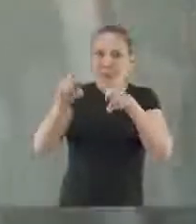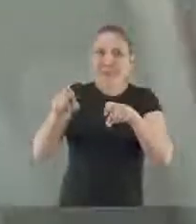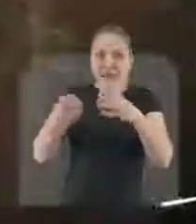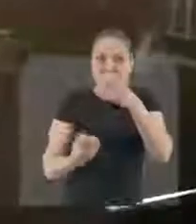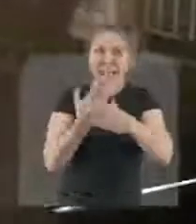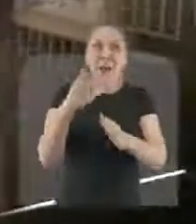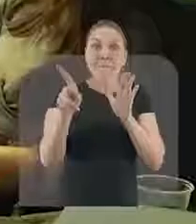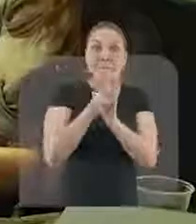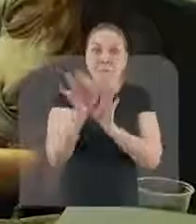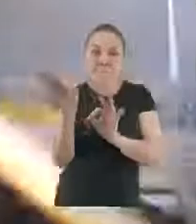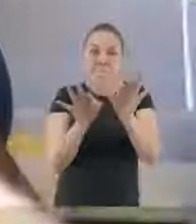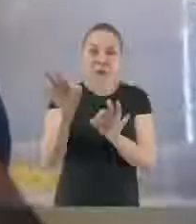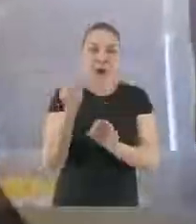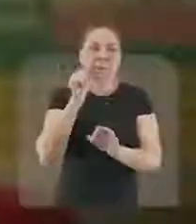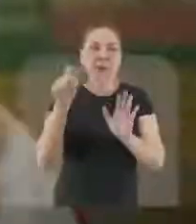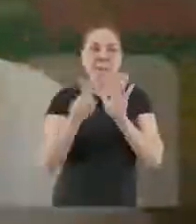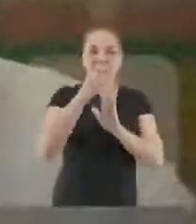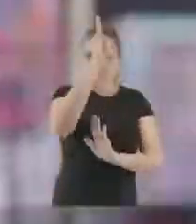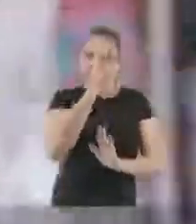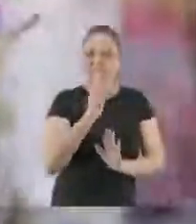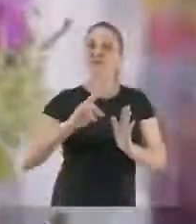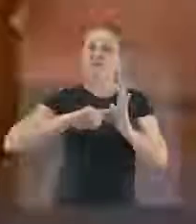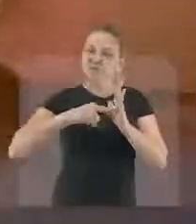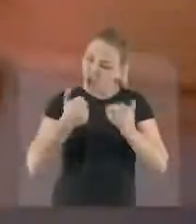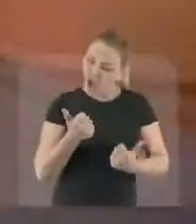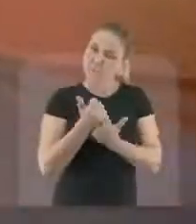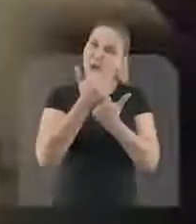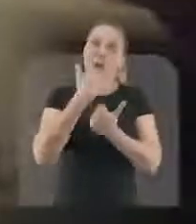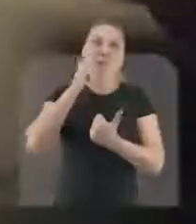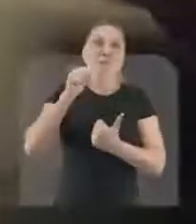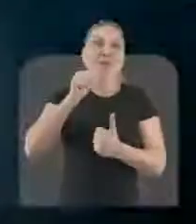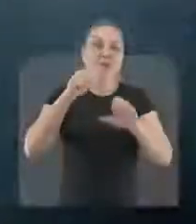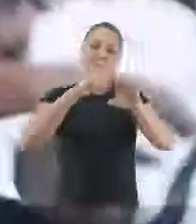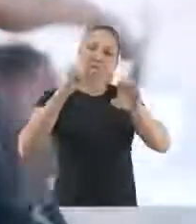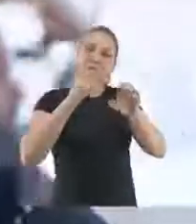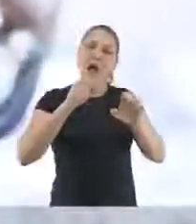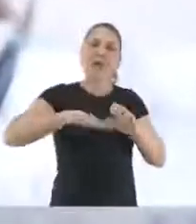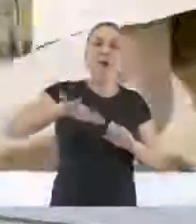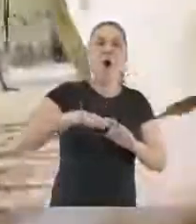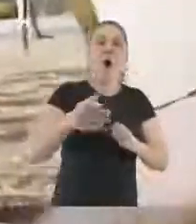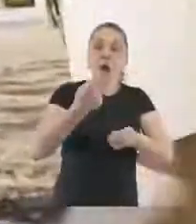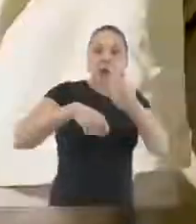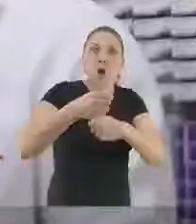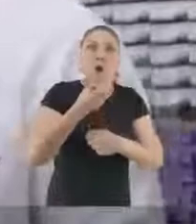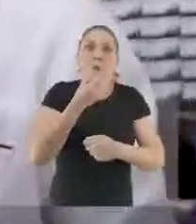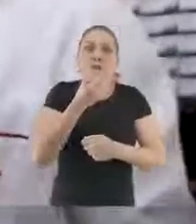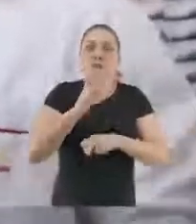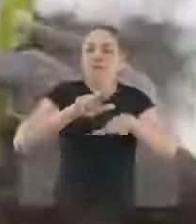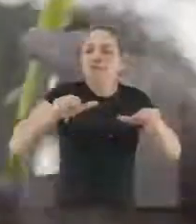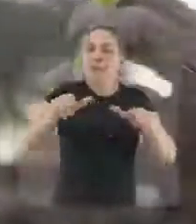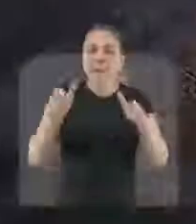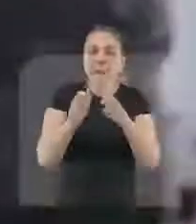Brasil para Elas, um programa que apoia e incentiva a mulher empreendedora. É gerar mais oportunidades de negócios